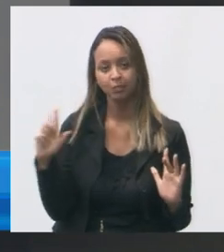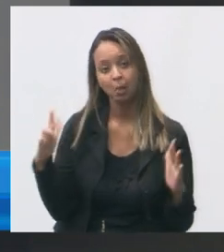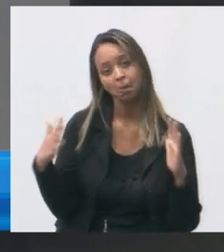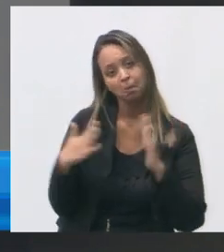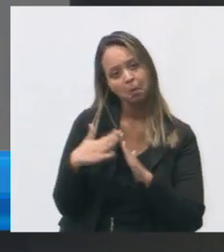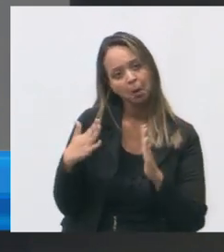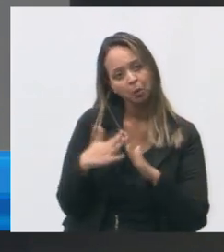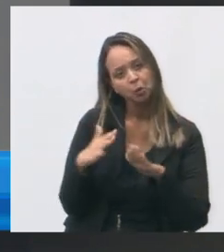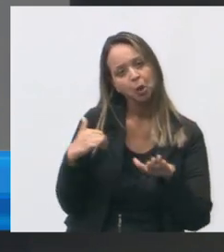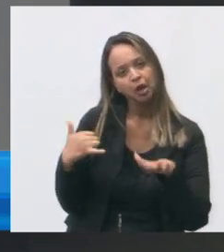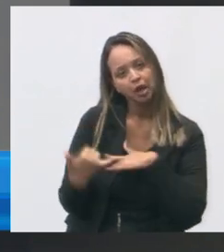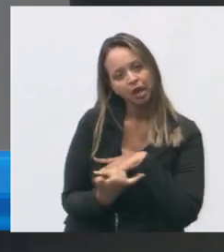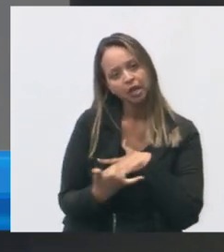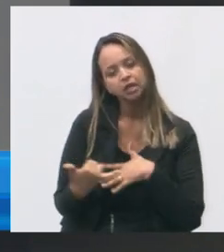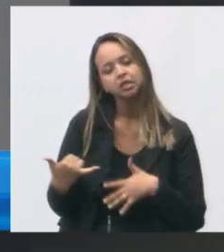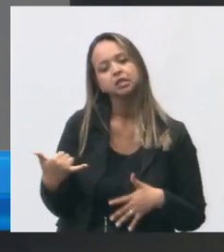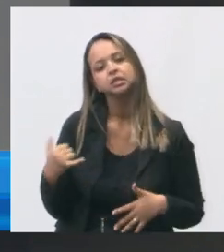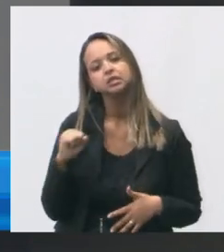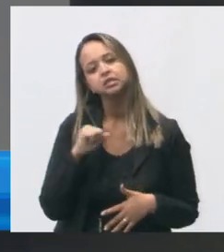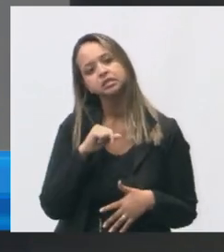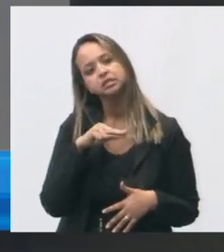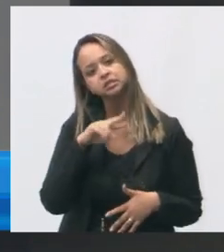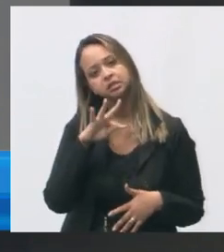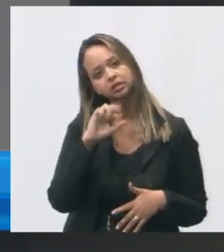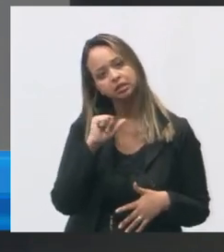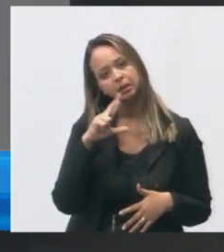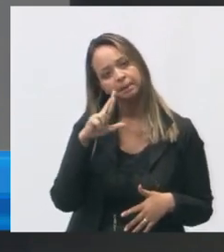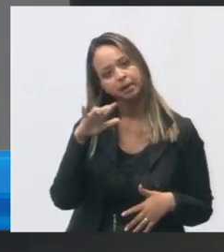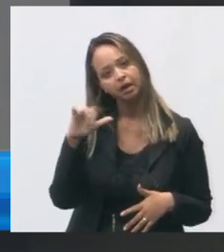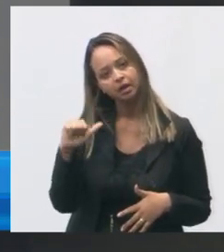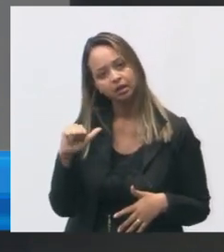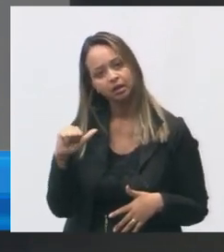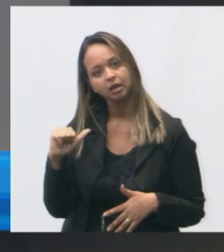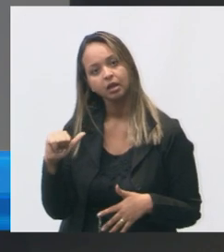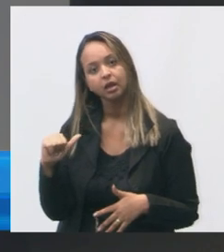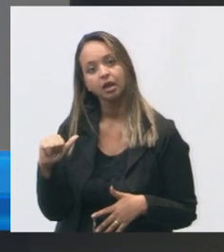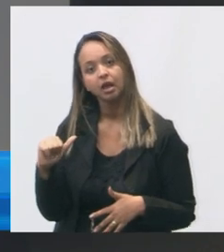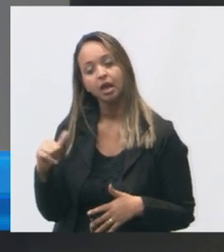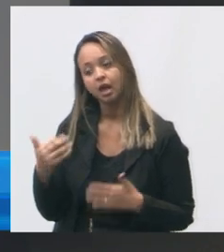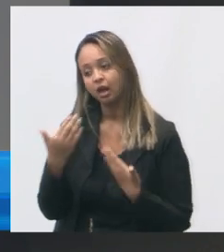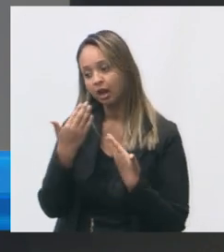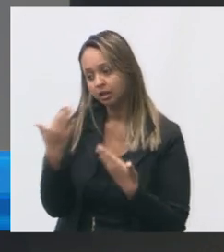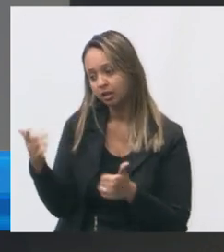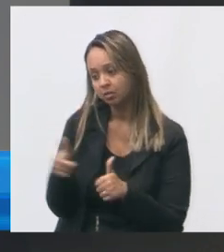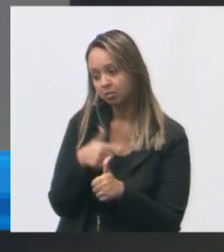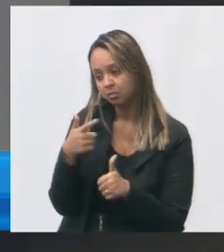e Monte Belo agradecem a primeira dama do estado que cedeu